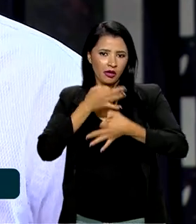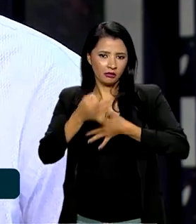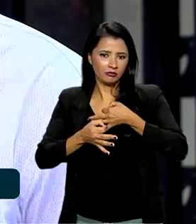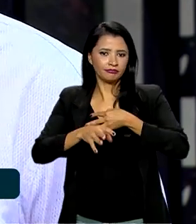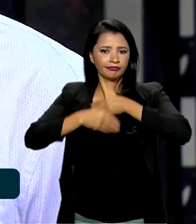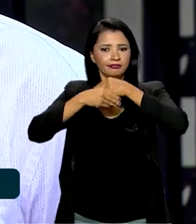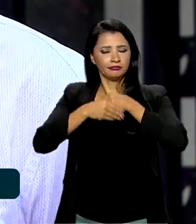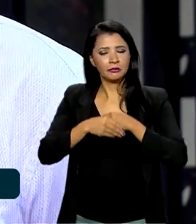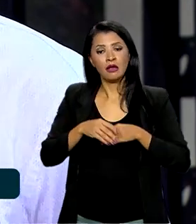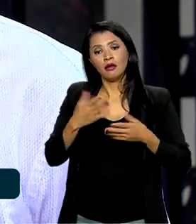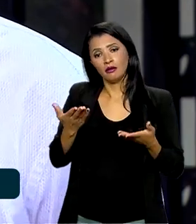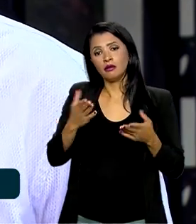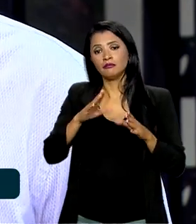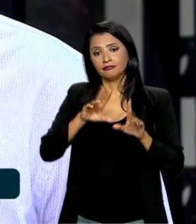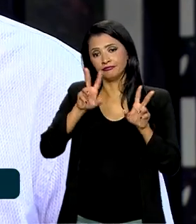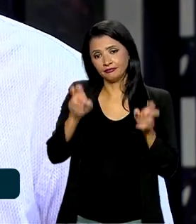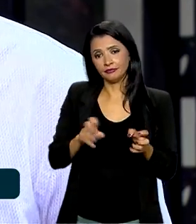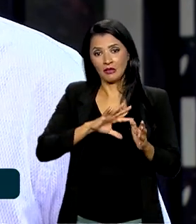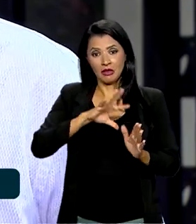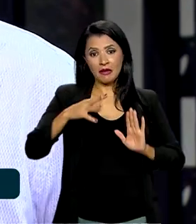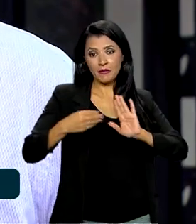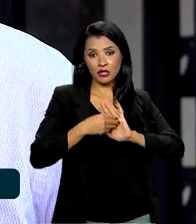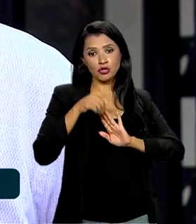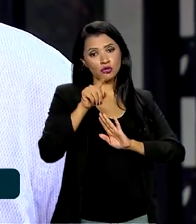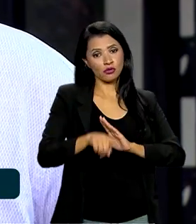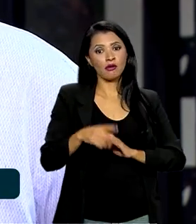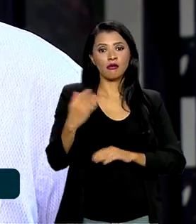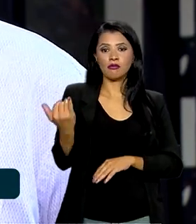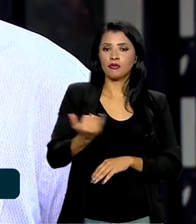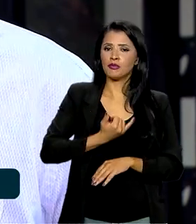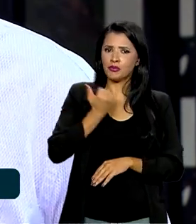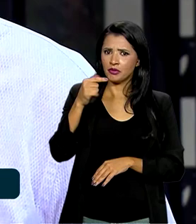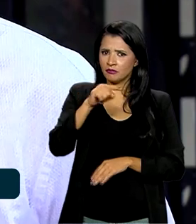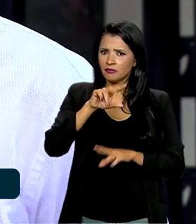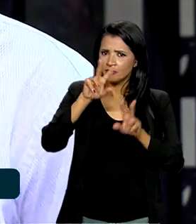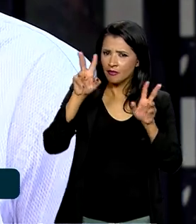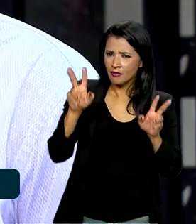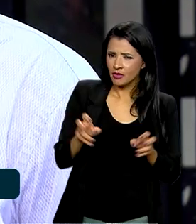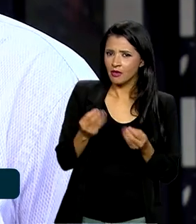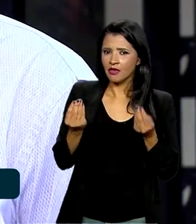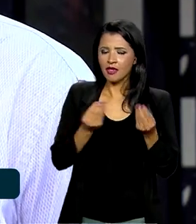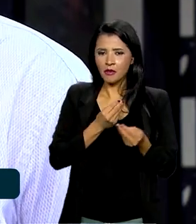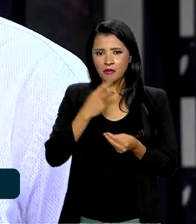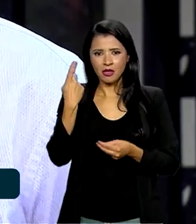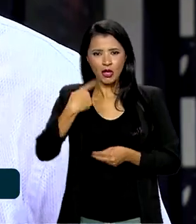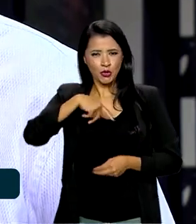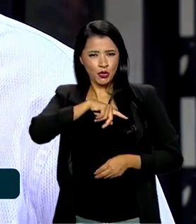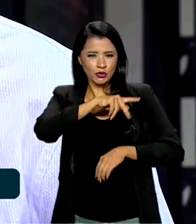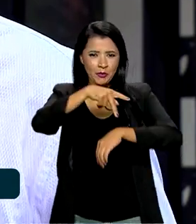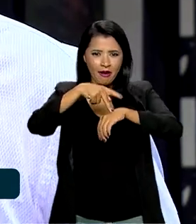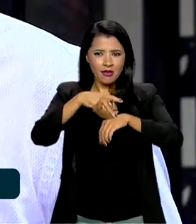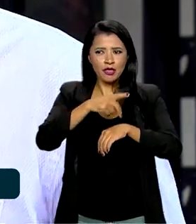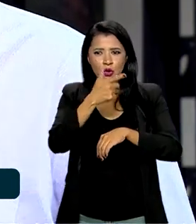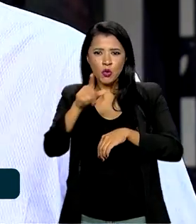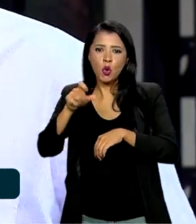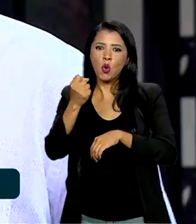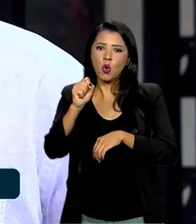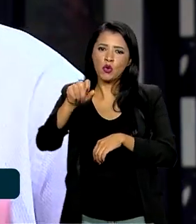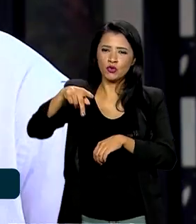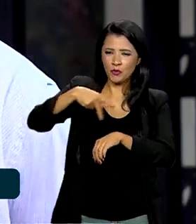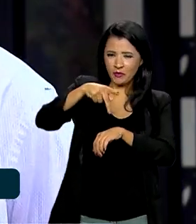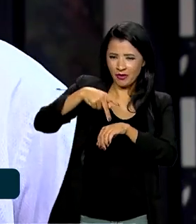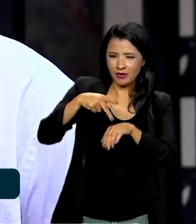E a Amazônia é um tema muito importante, é um tema que mexe não só com o nosso país, com os oito países